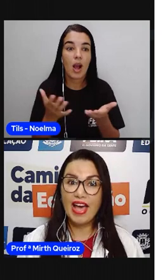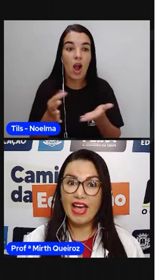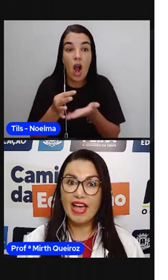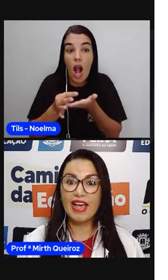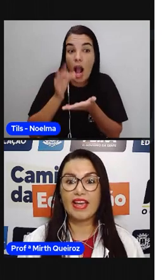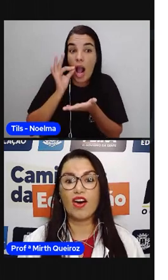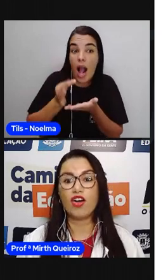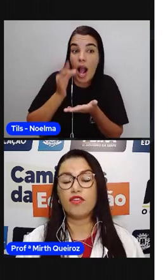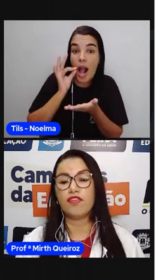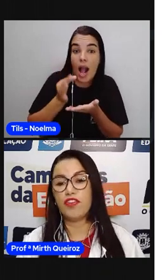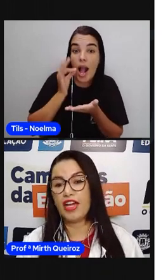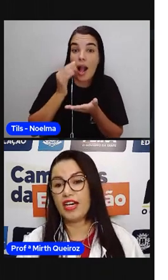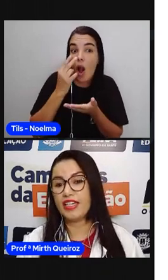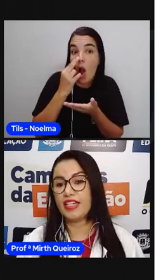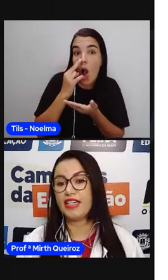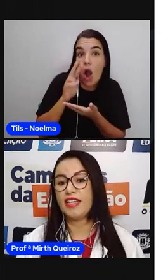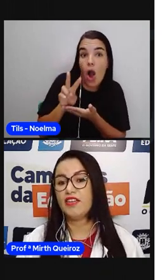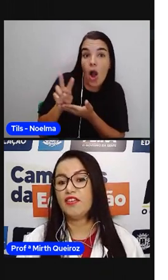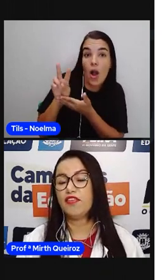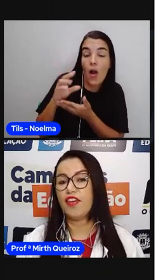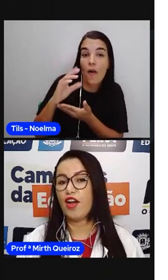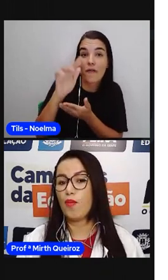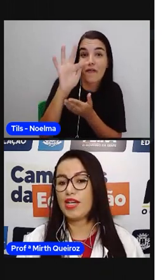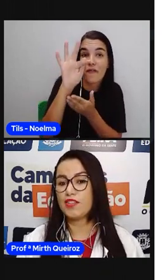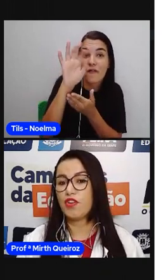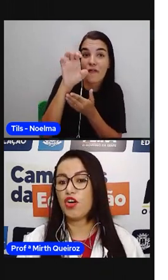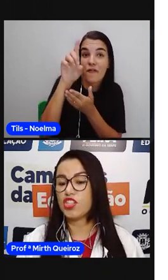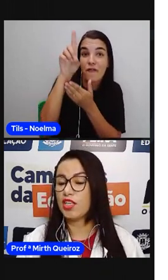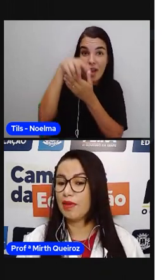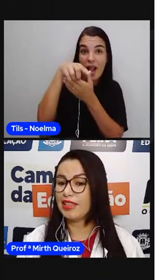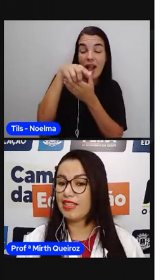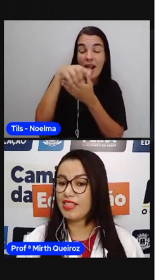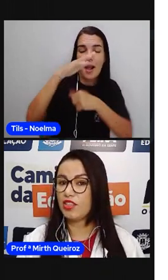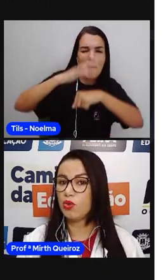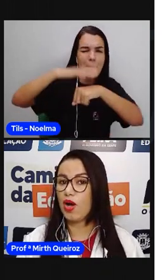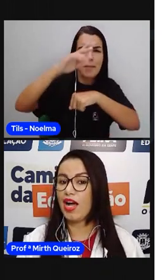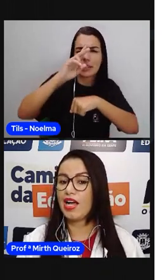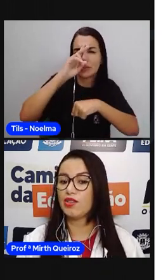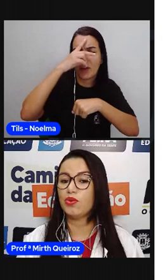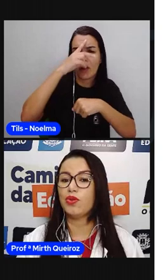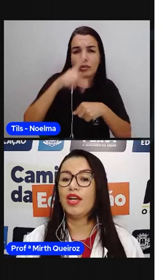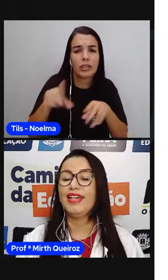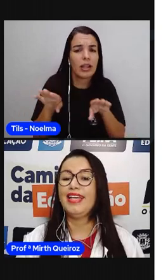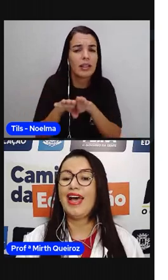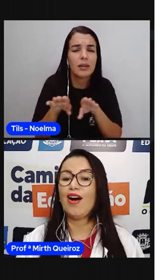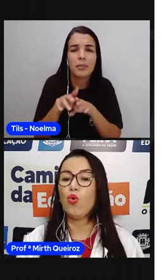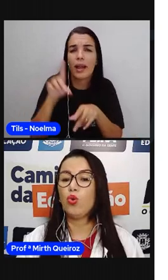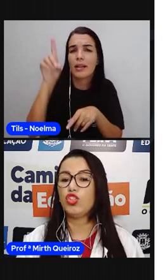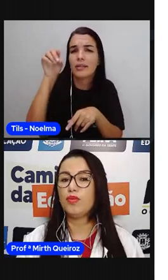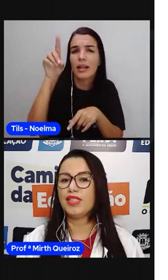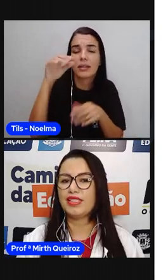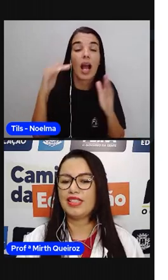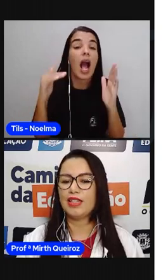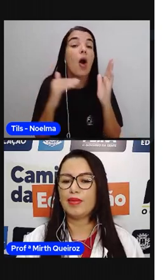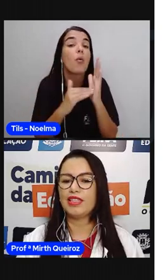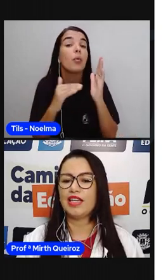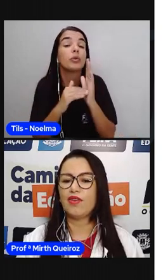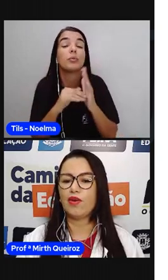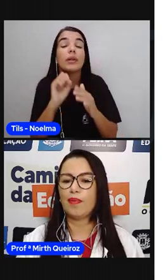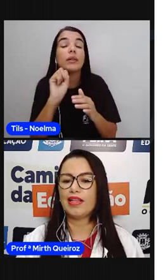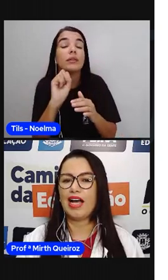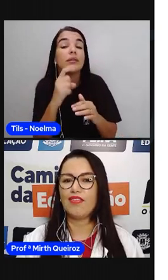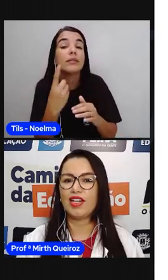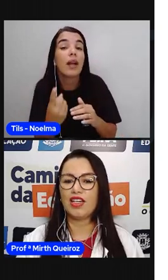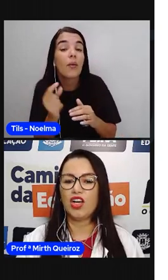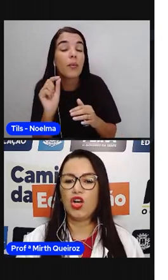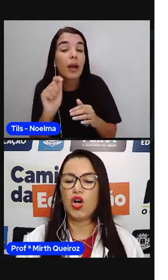Café! Olha o fé aí. O fé é mais forte. Também está acentuado. E é a última sílaba. Então,